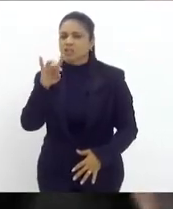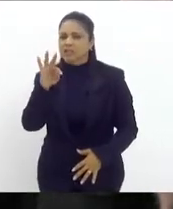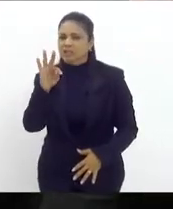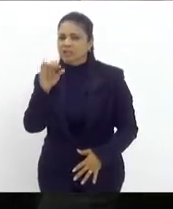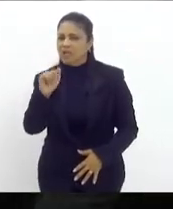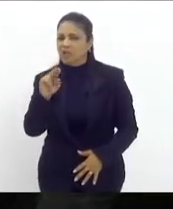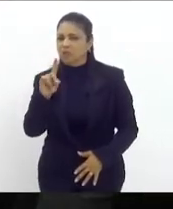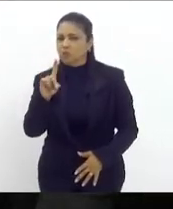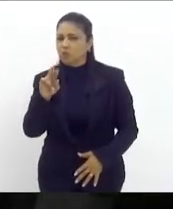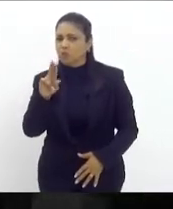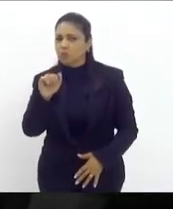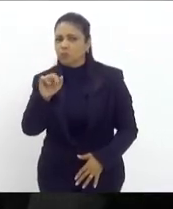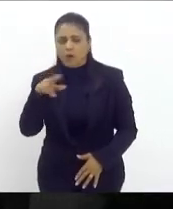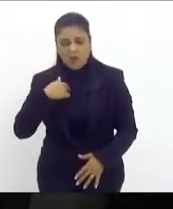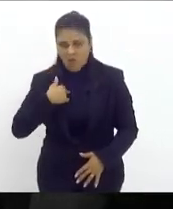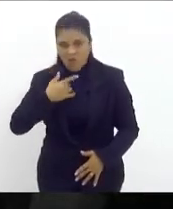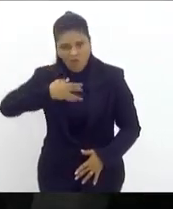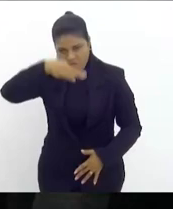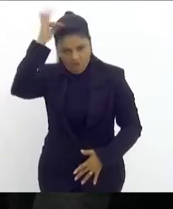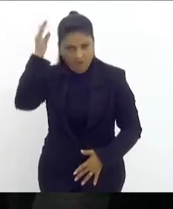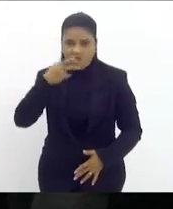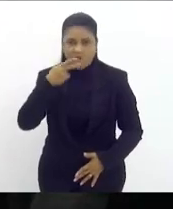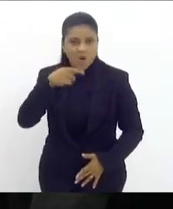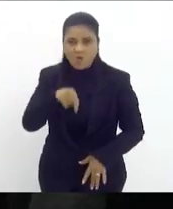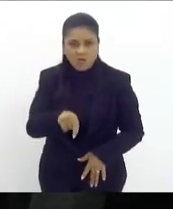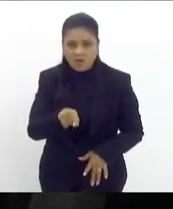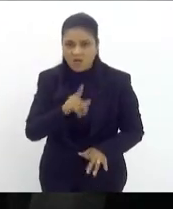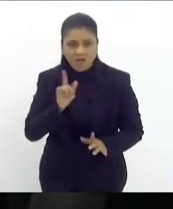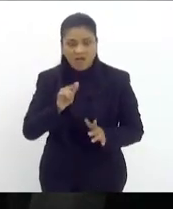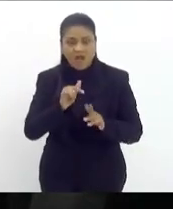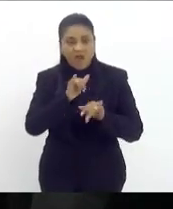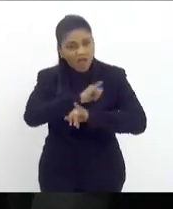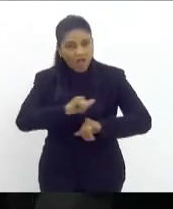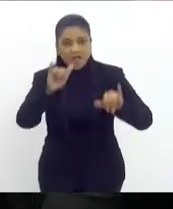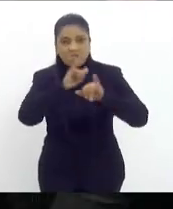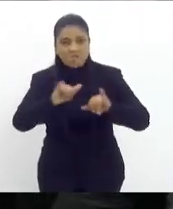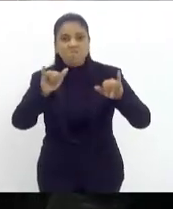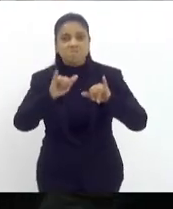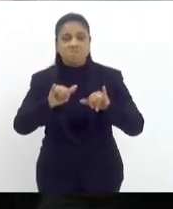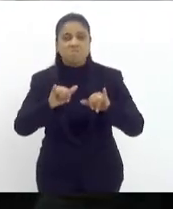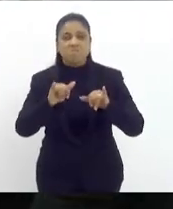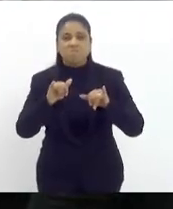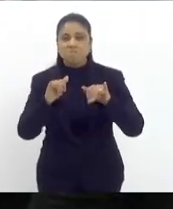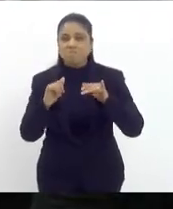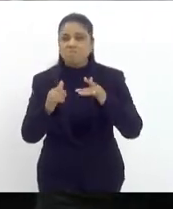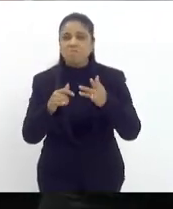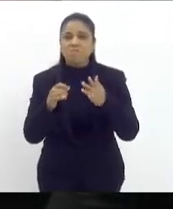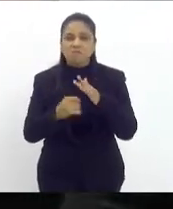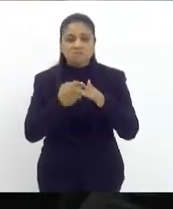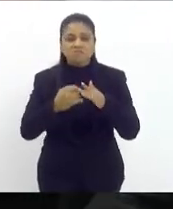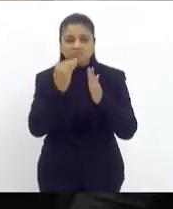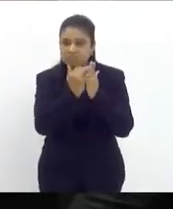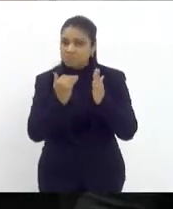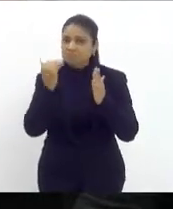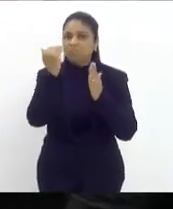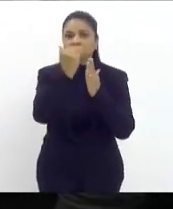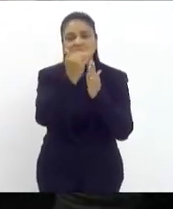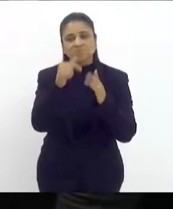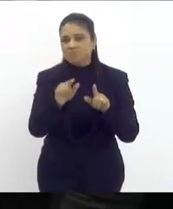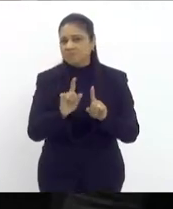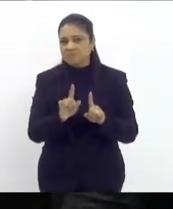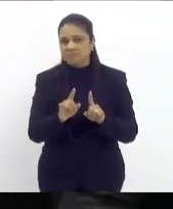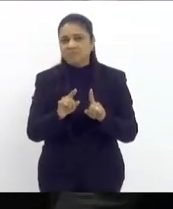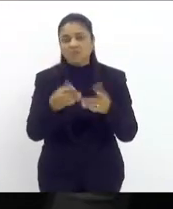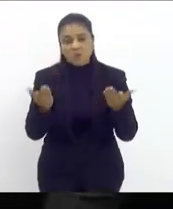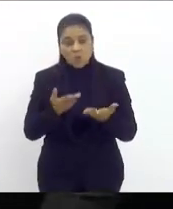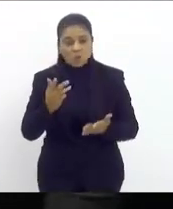dizendo isso a própria imprensa que muitas vezes diz que há exageros ela tende a dizer que hoje